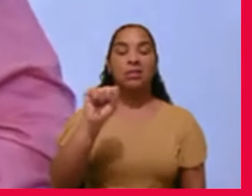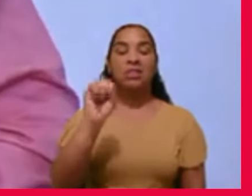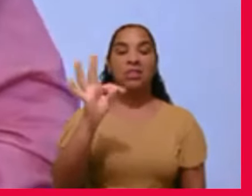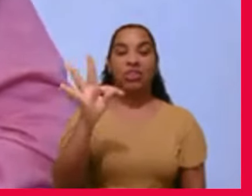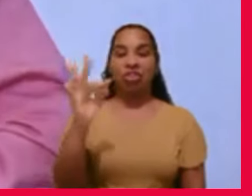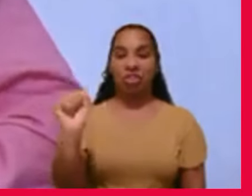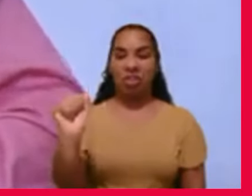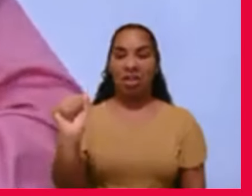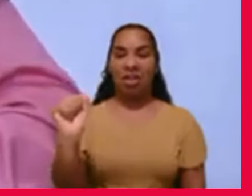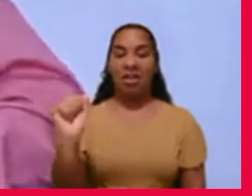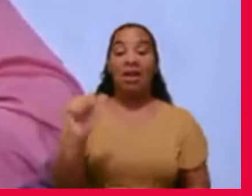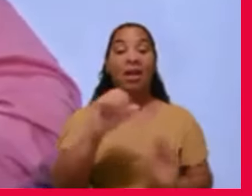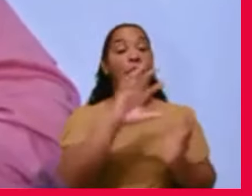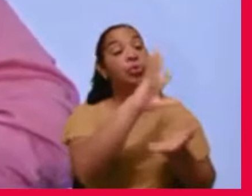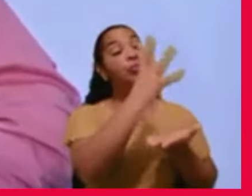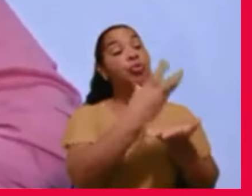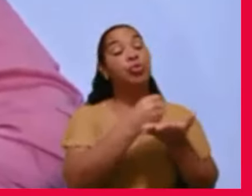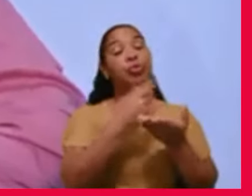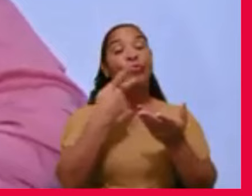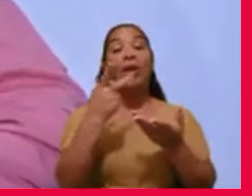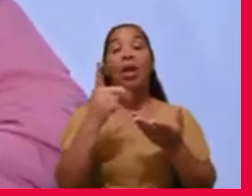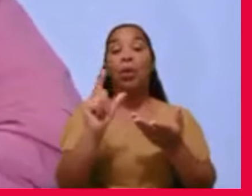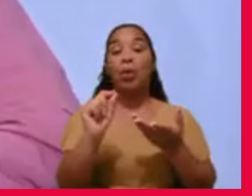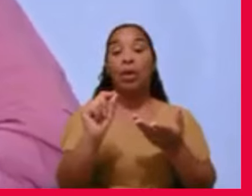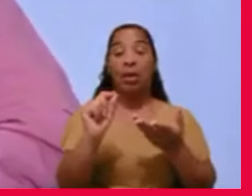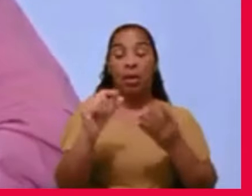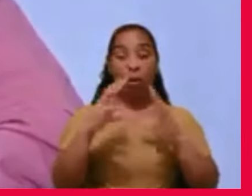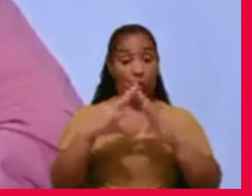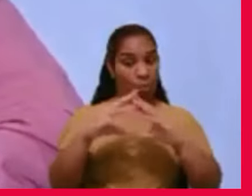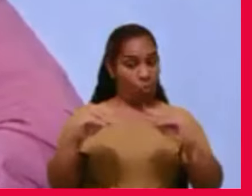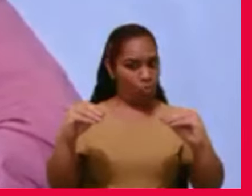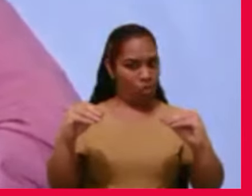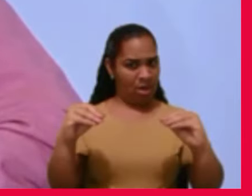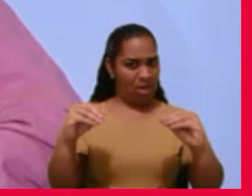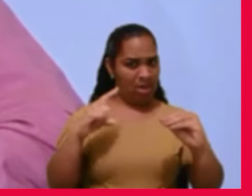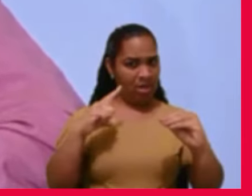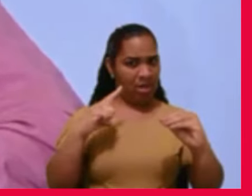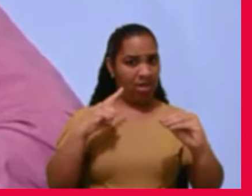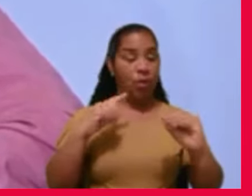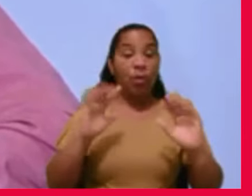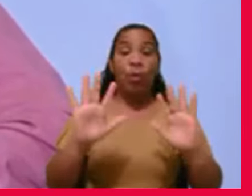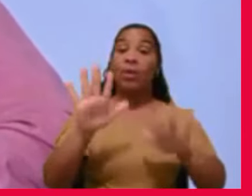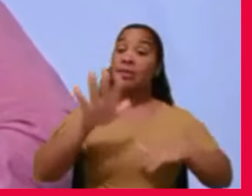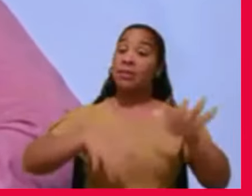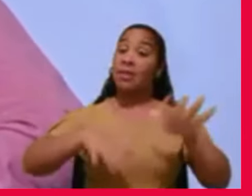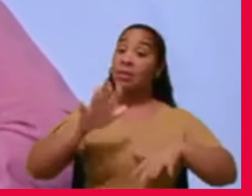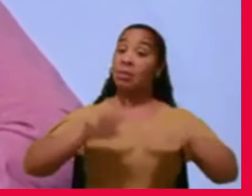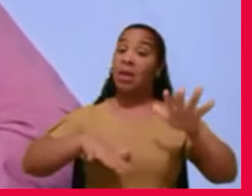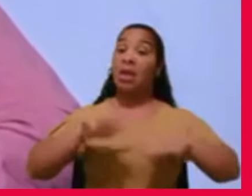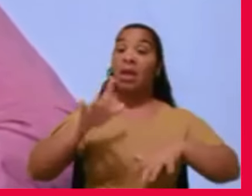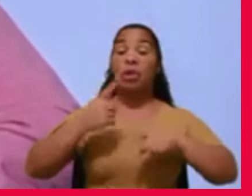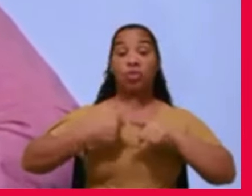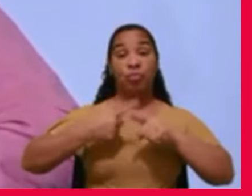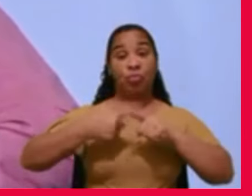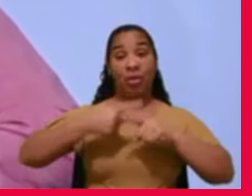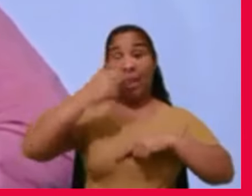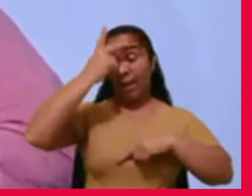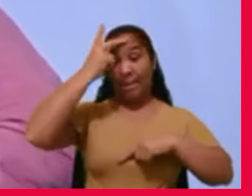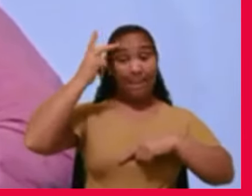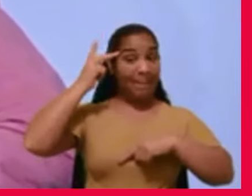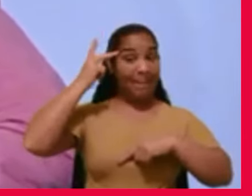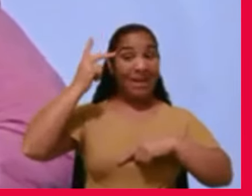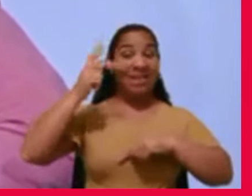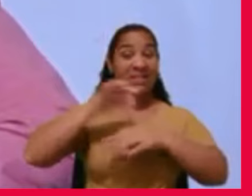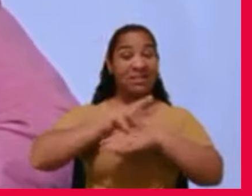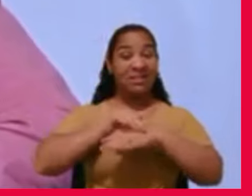cura é muito relativo, porque há pessoas enfermas com um caráter tão